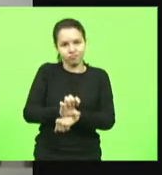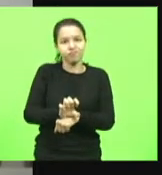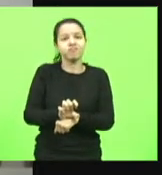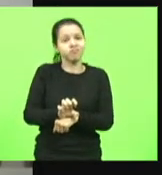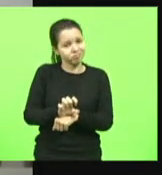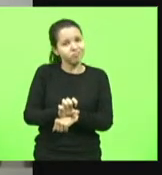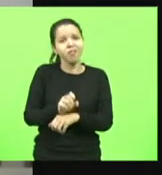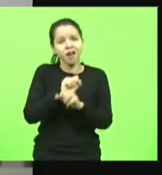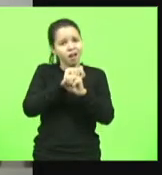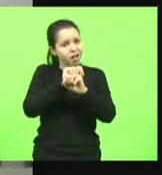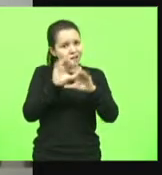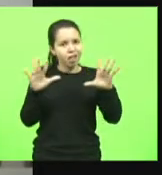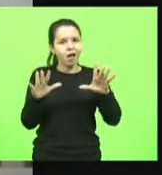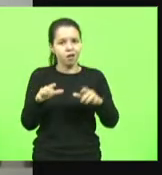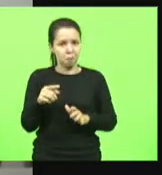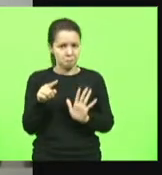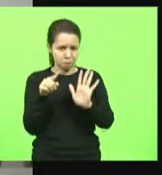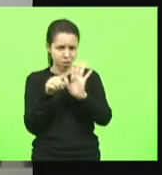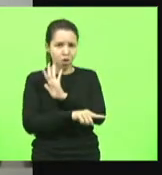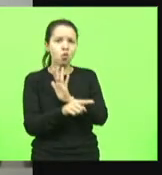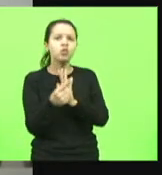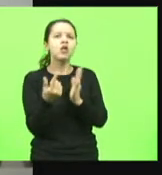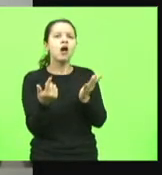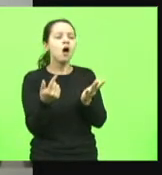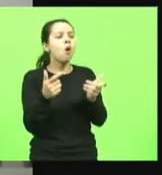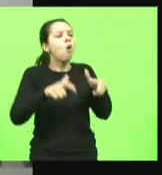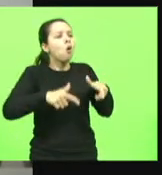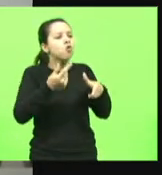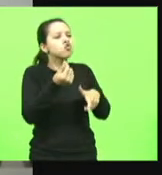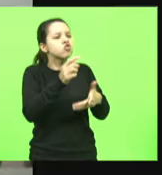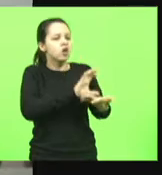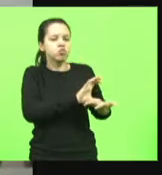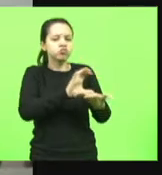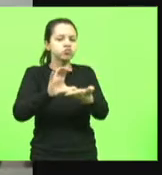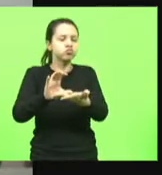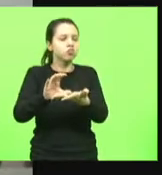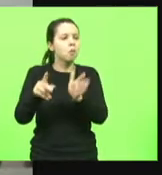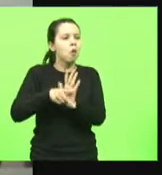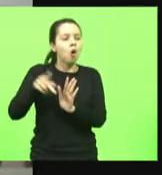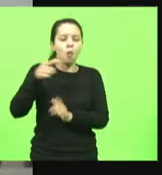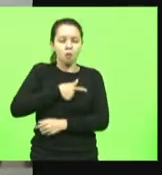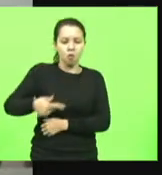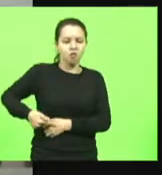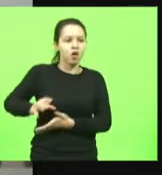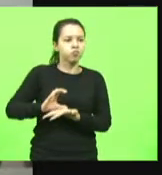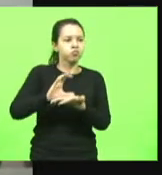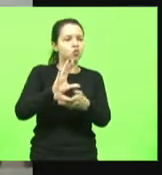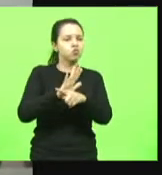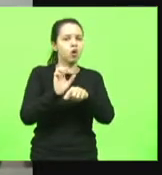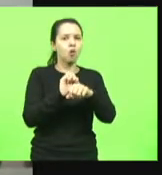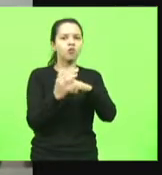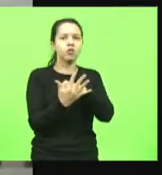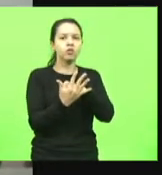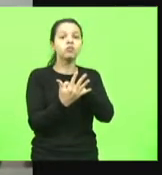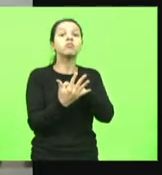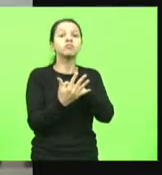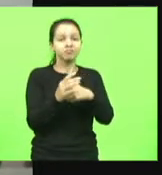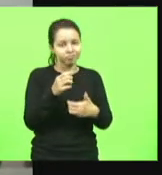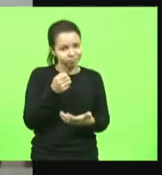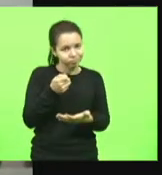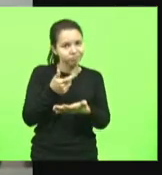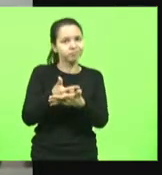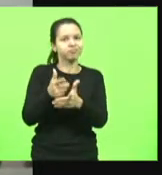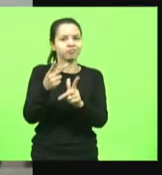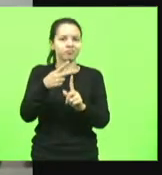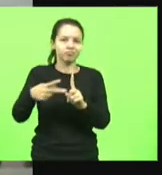está claro, quando perguntarem onde é foi o dinheiro da crise do Covid, o dinheiro enviado para combater o Covid, foi para pagar a Previdência. E foi para pagar